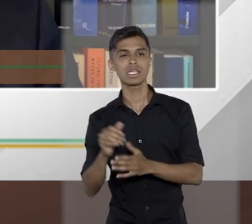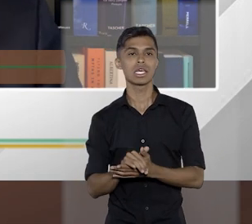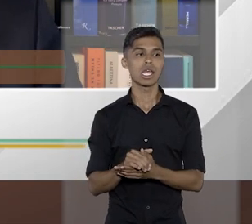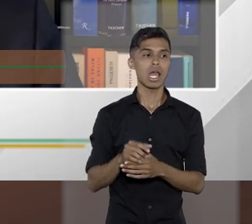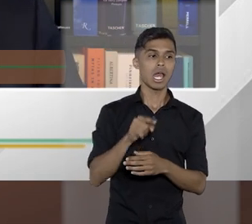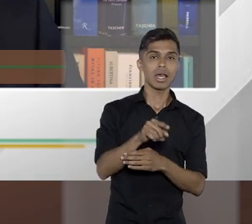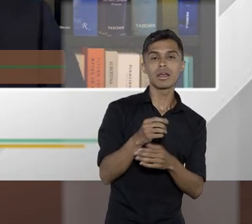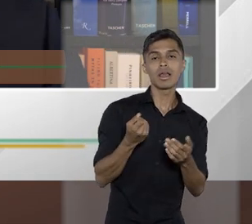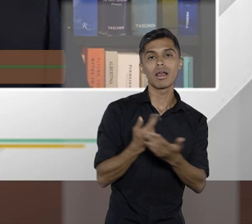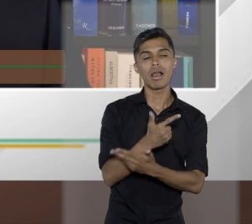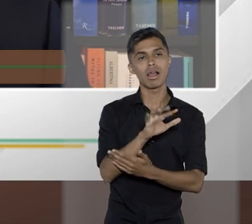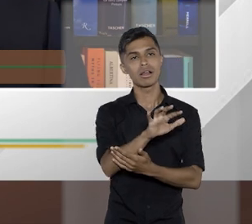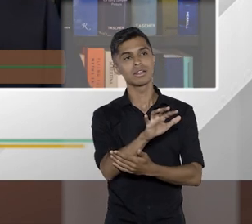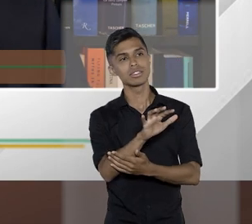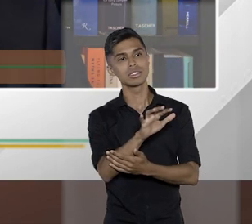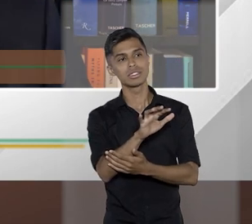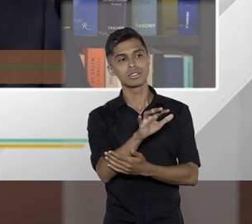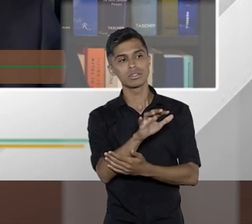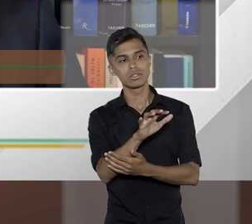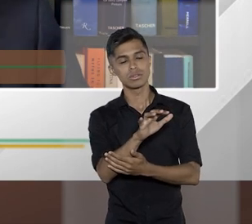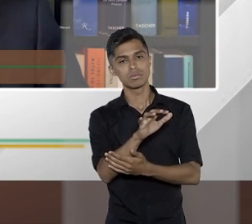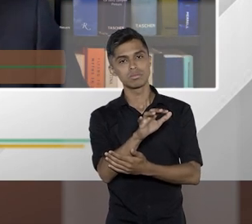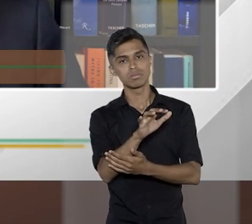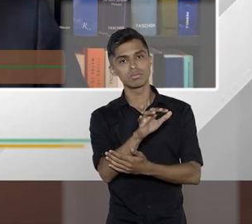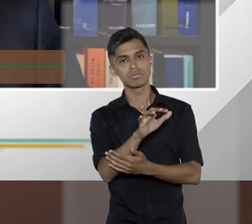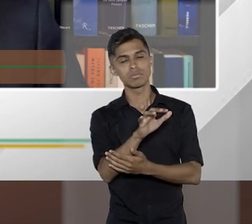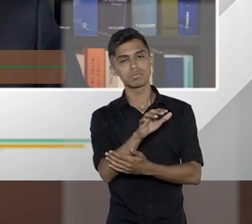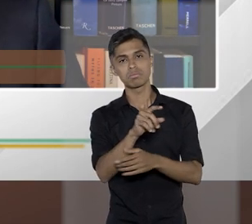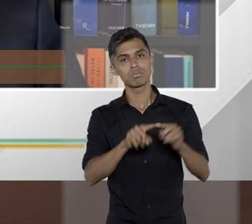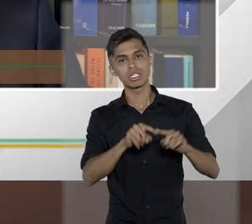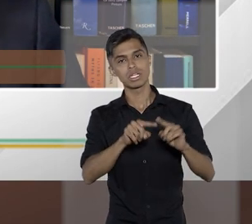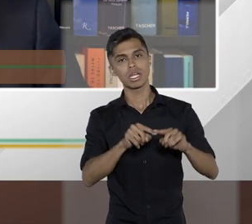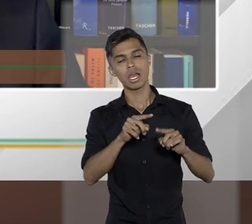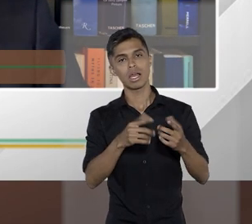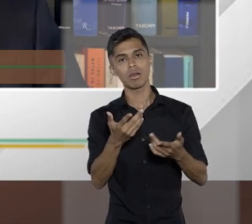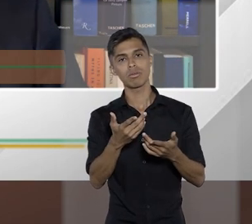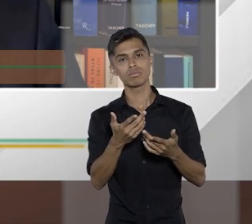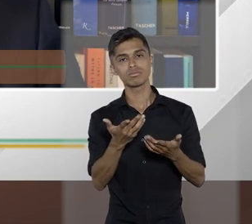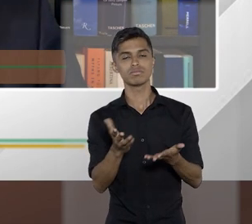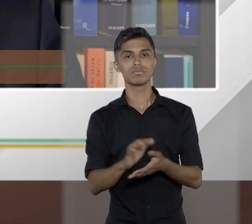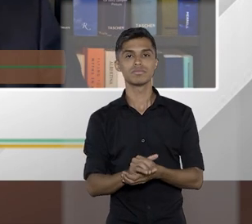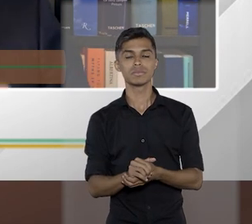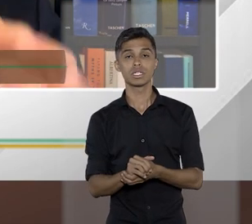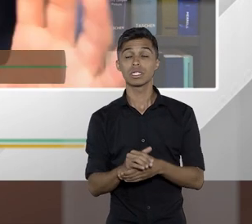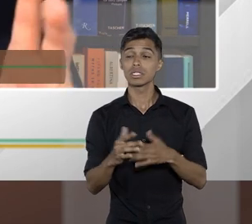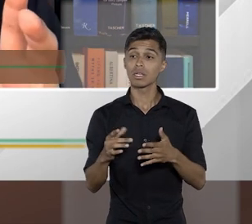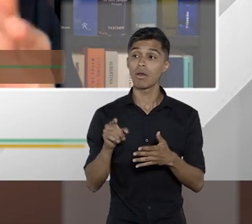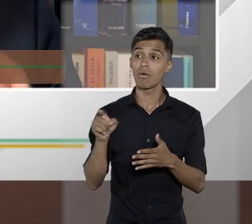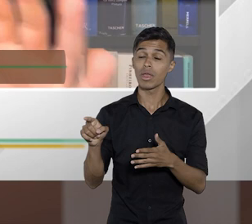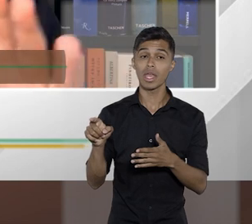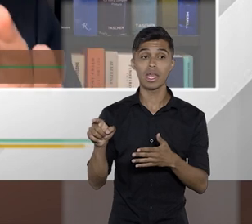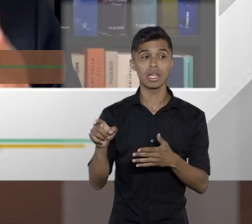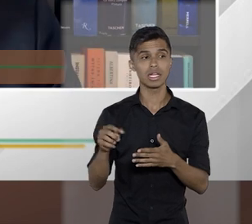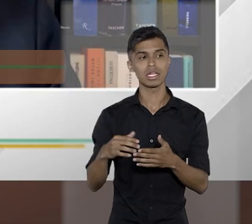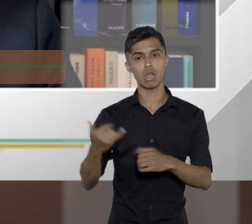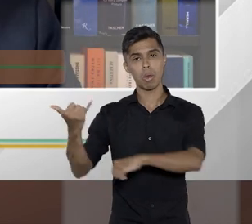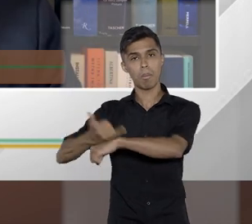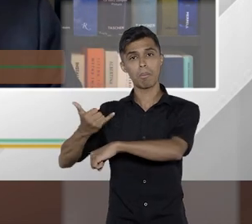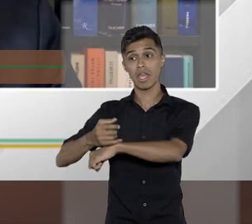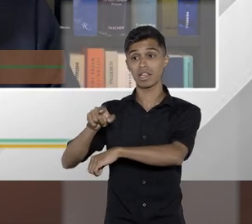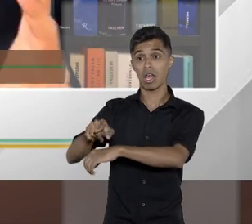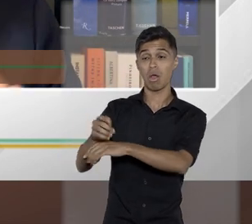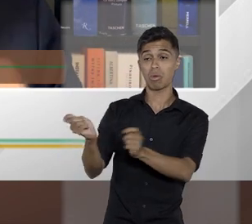mão de obra, gastou Z reais com maquinário, e o preço do metal